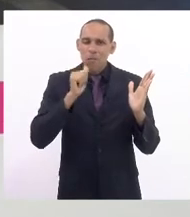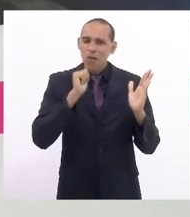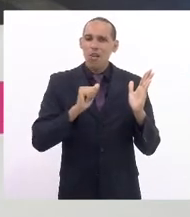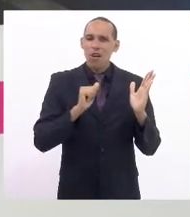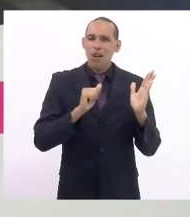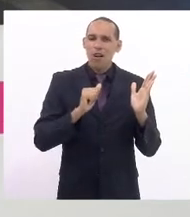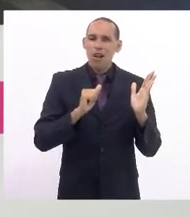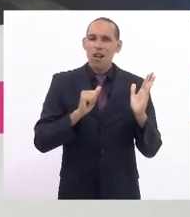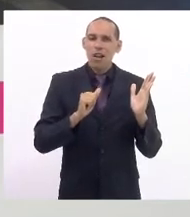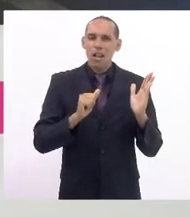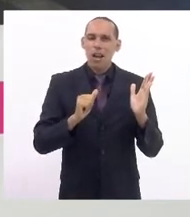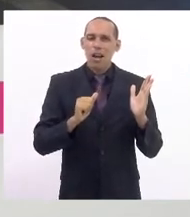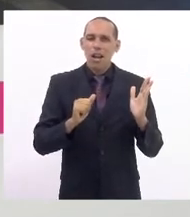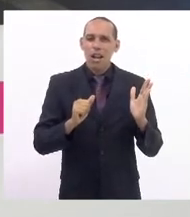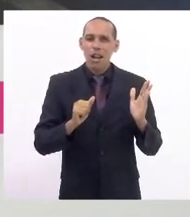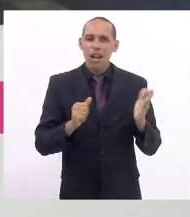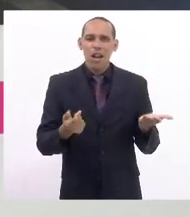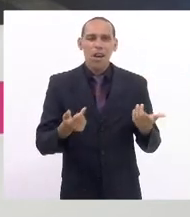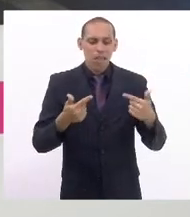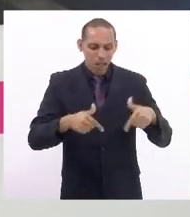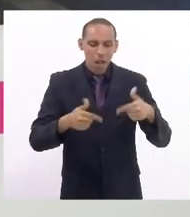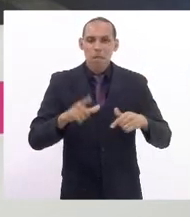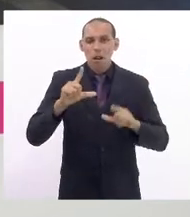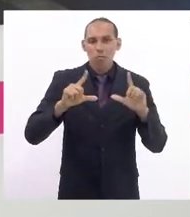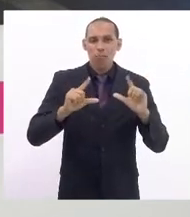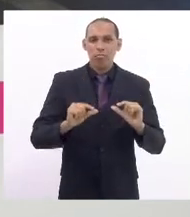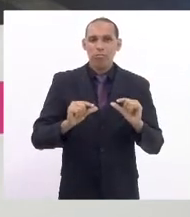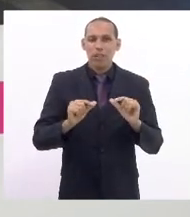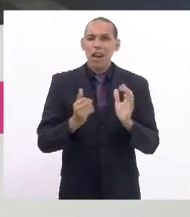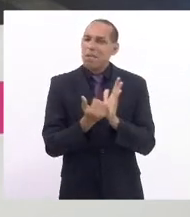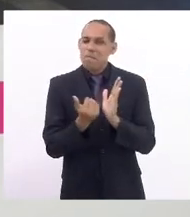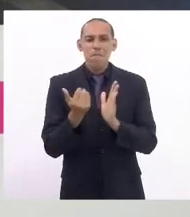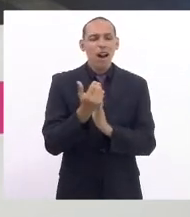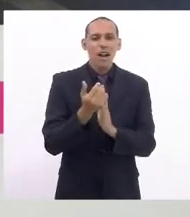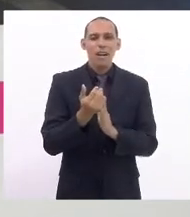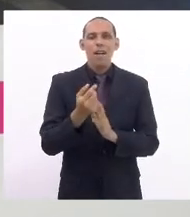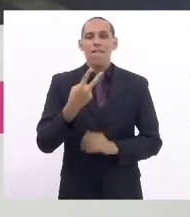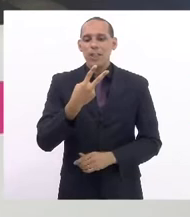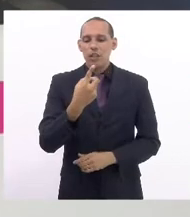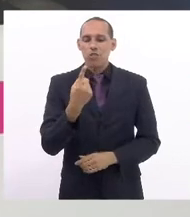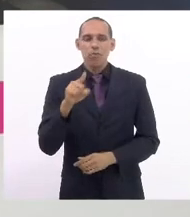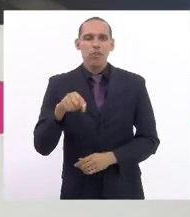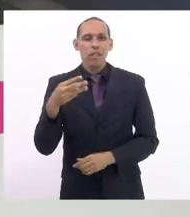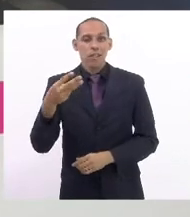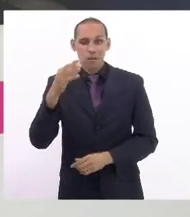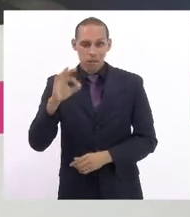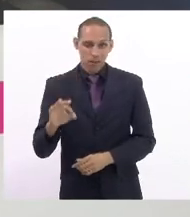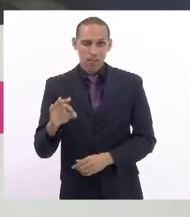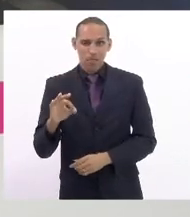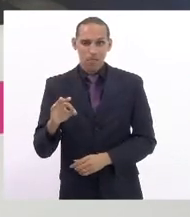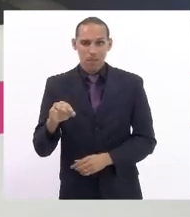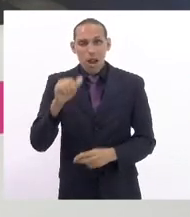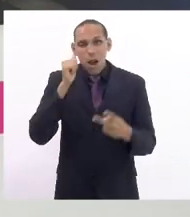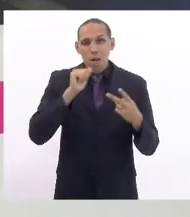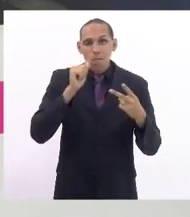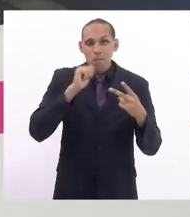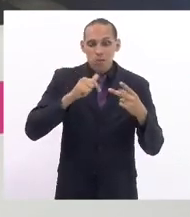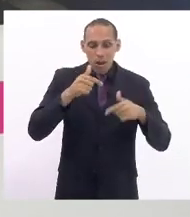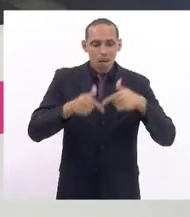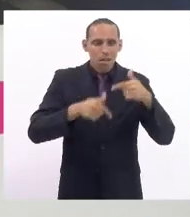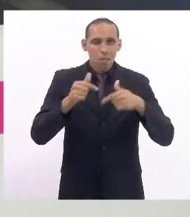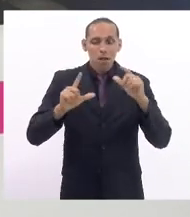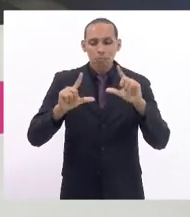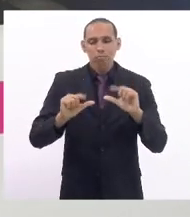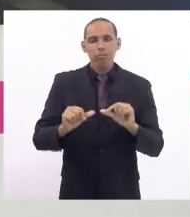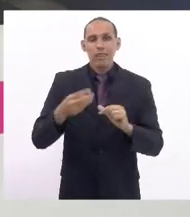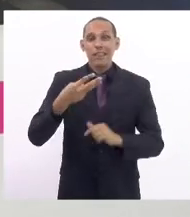Janeiro no terceiro trimestre foi maior foi de 21,3% de mulheres ocupadas decresceu